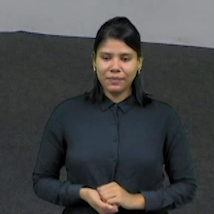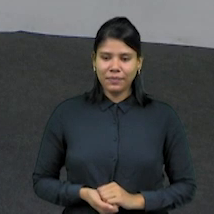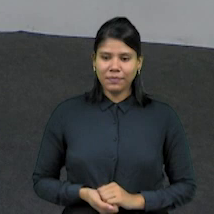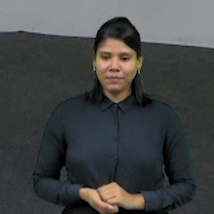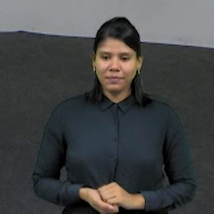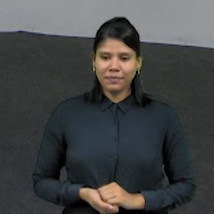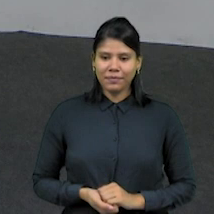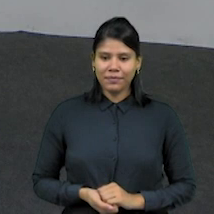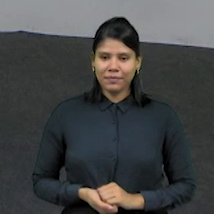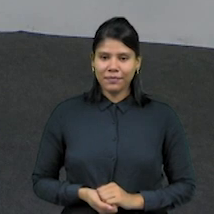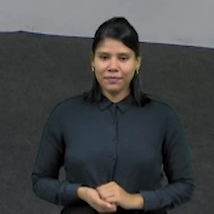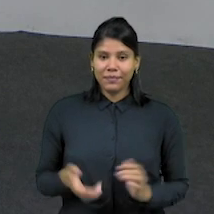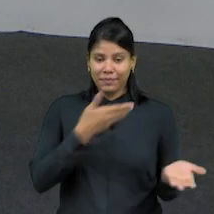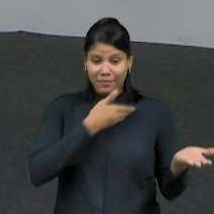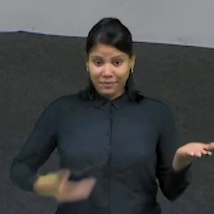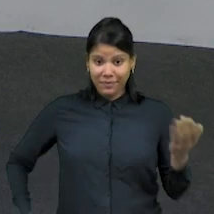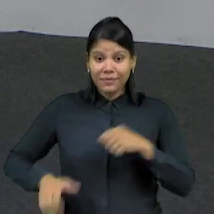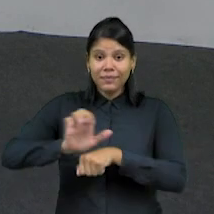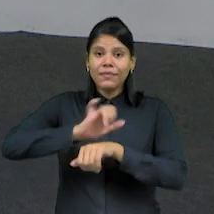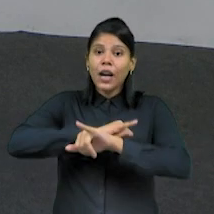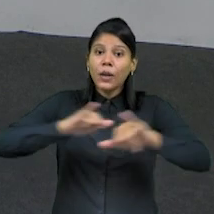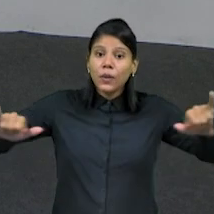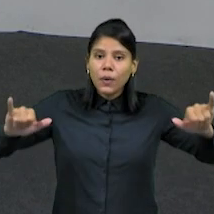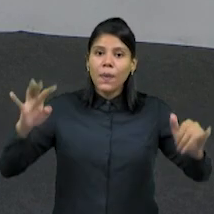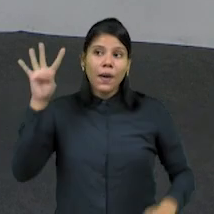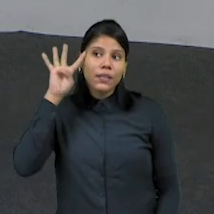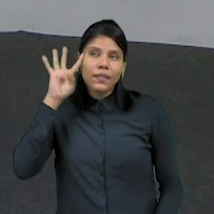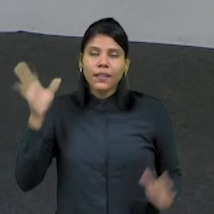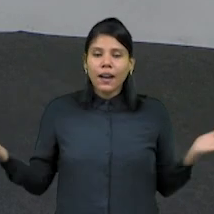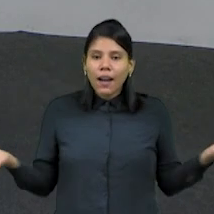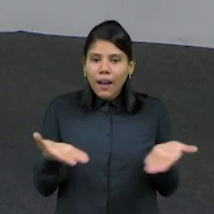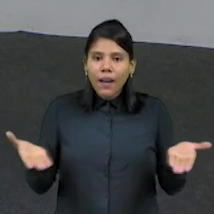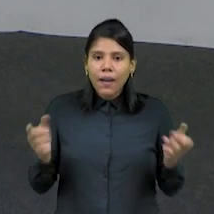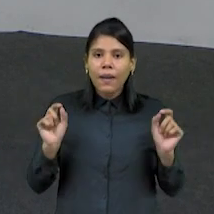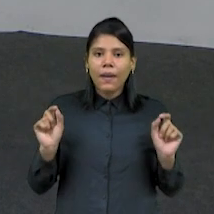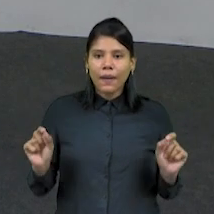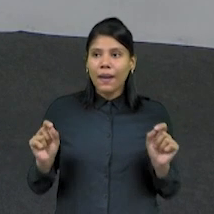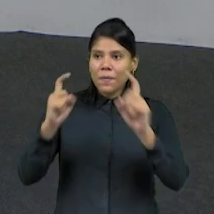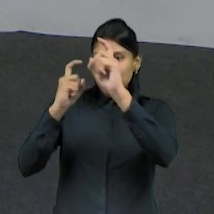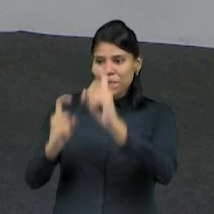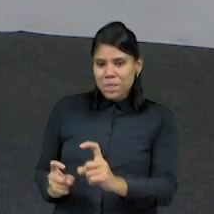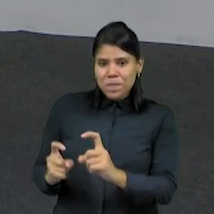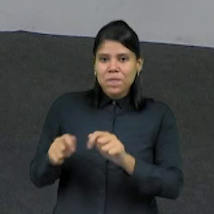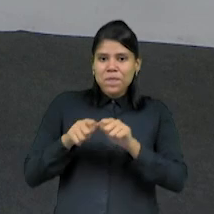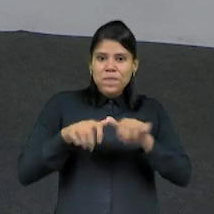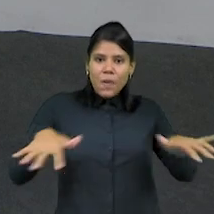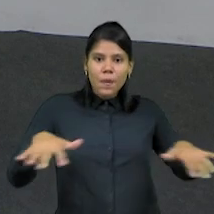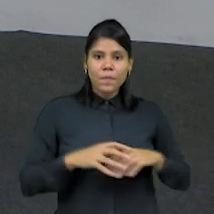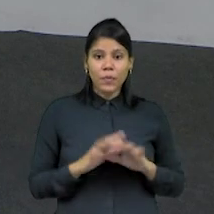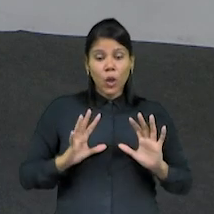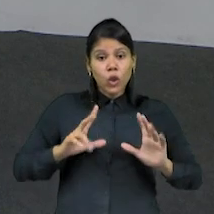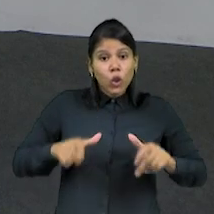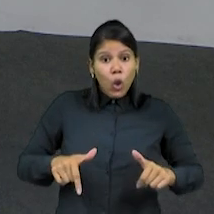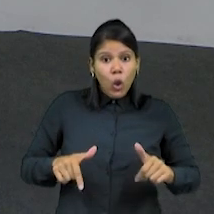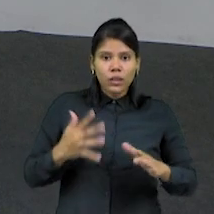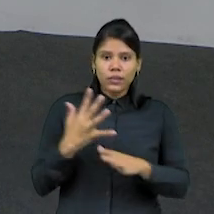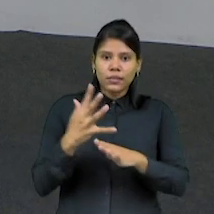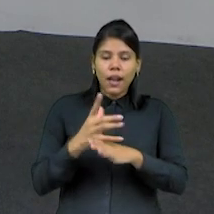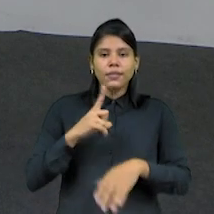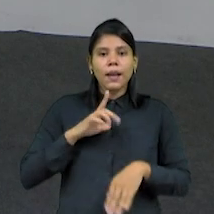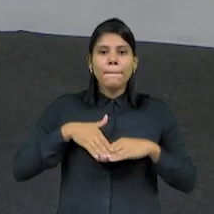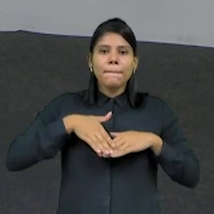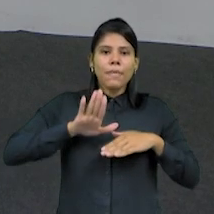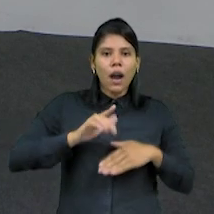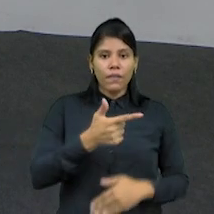O Governo do Estado anunciou nesta quarta-feira a expansão do CP Raio. A previsão é que todas as cidades com mais de 25 mil